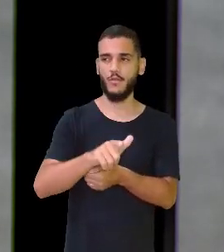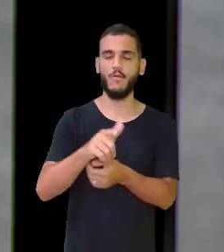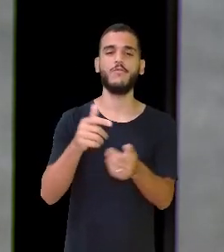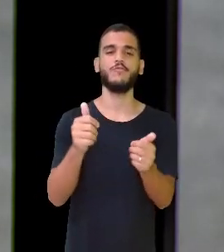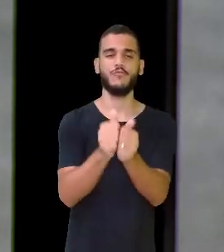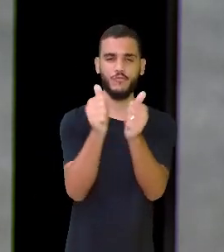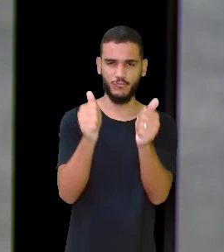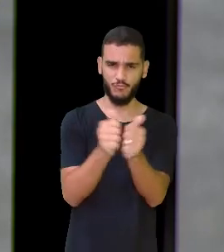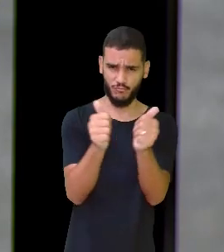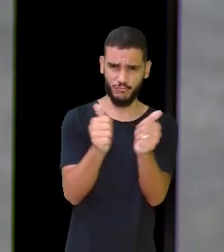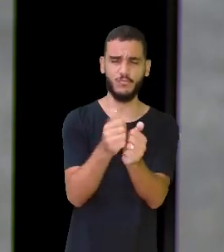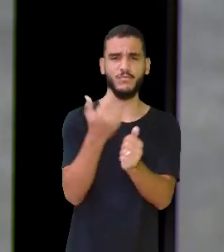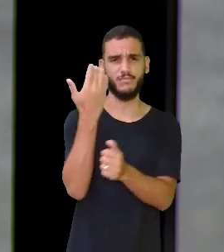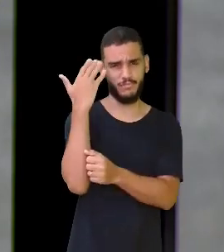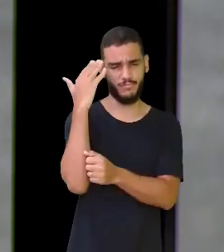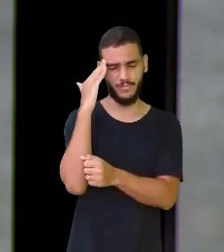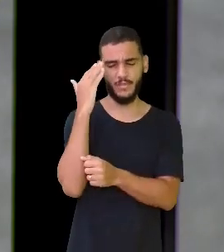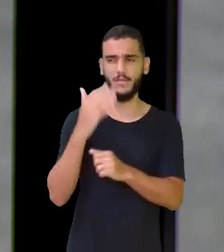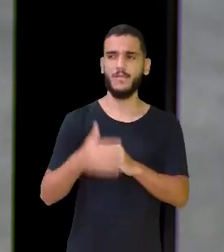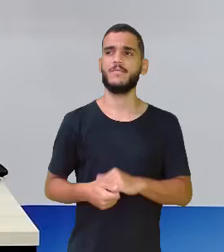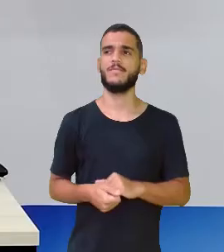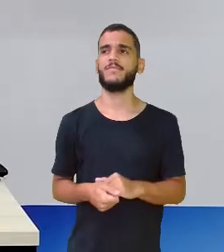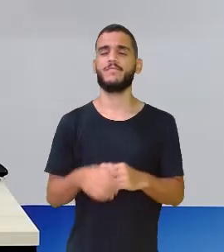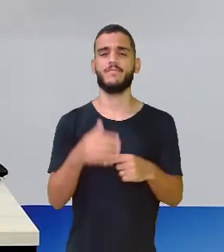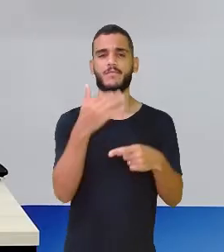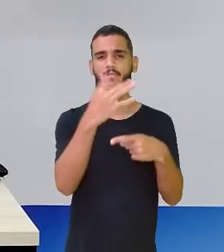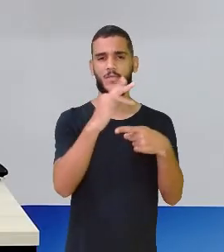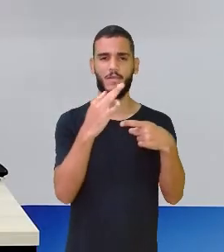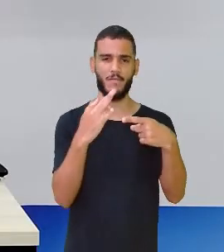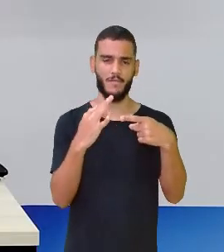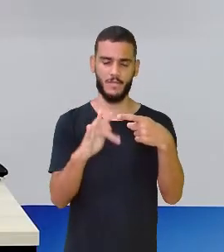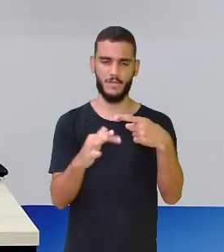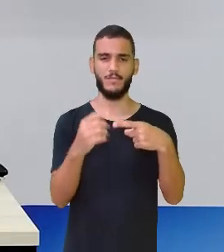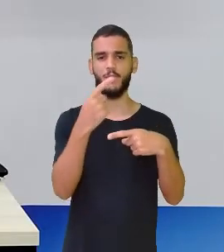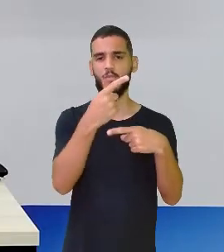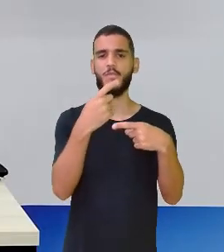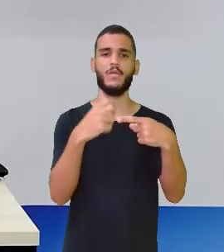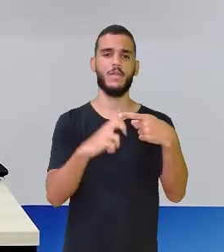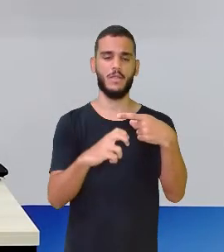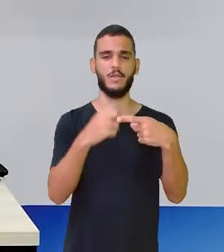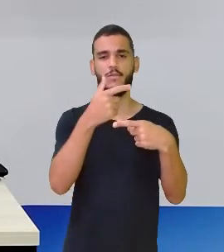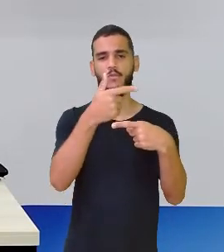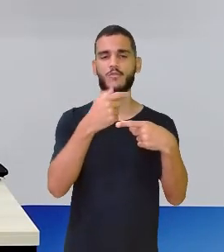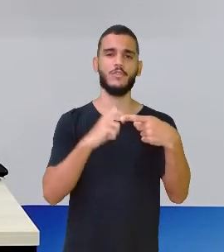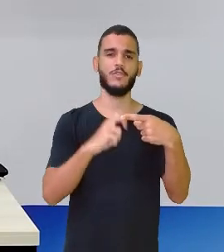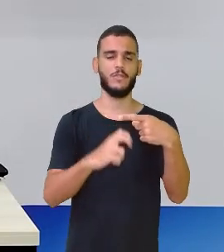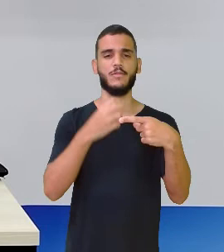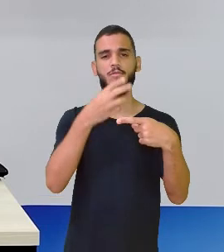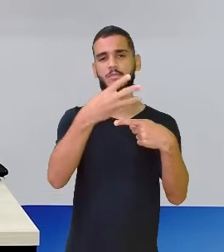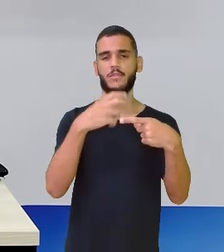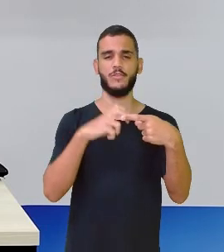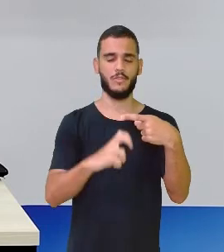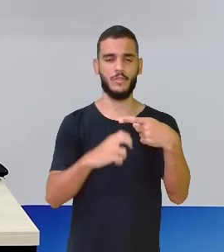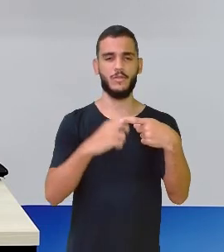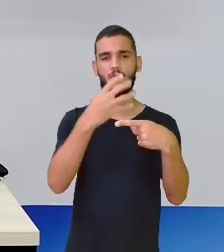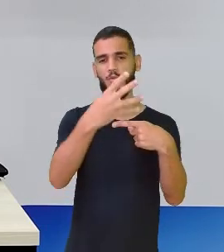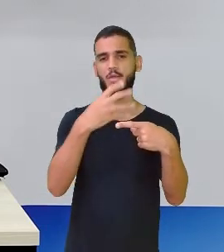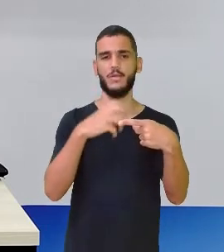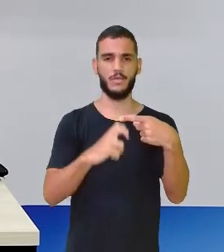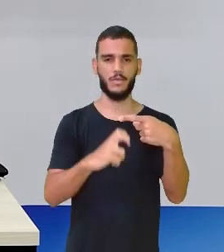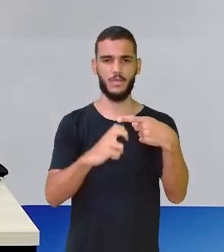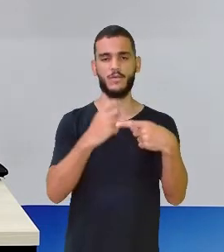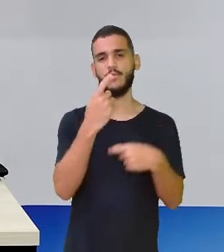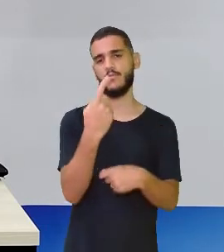Uma, duas, três, quatro, cinco. Ó, a infração. Um quinto. Dois quintos. Três quintos. Quatro